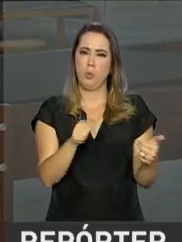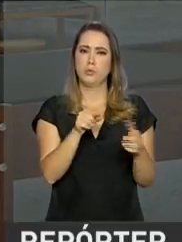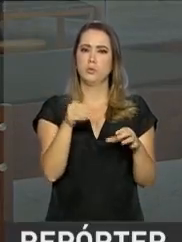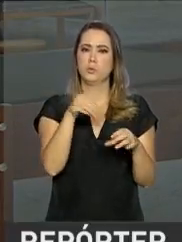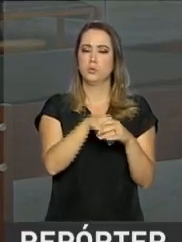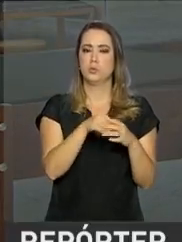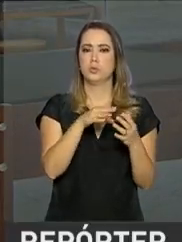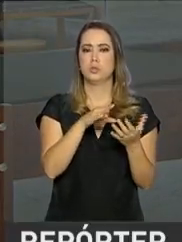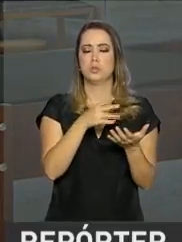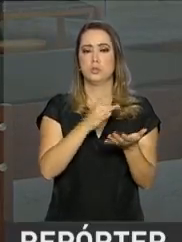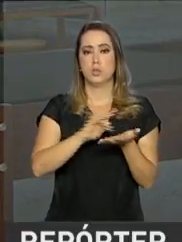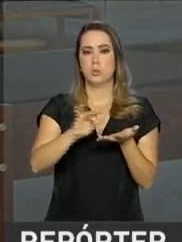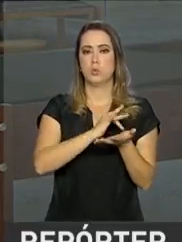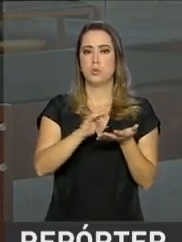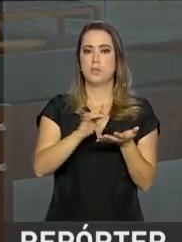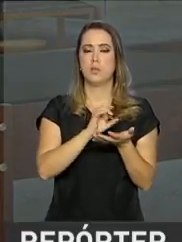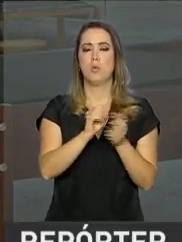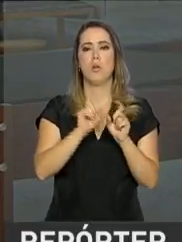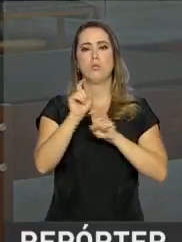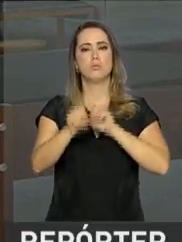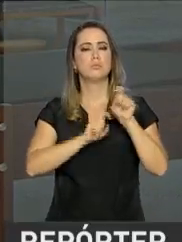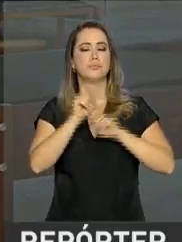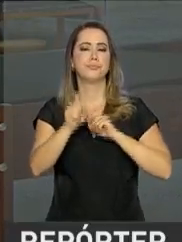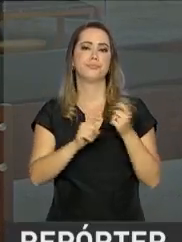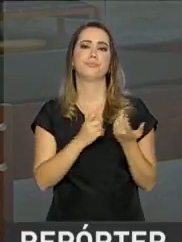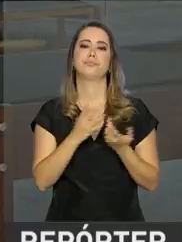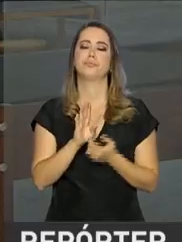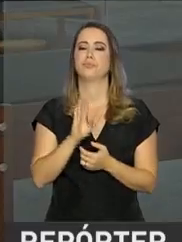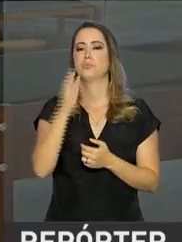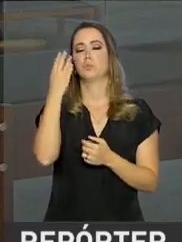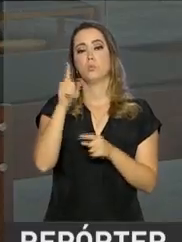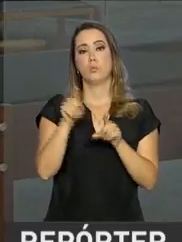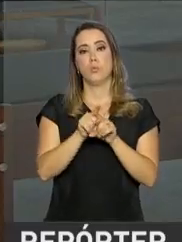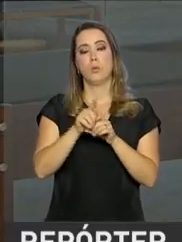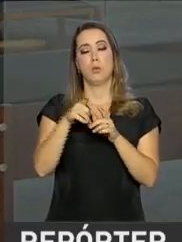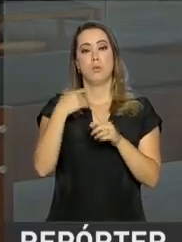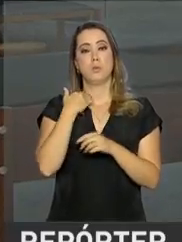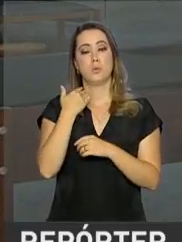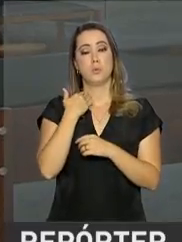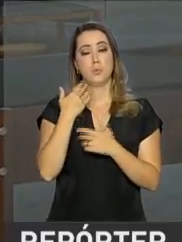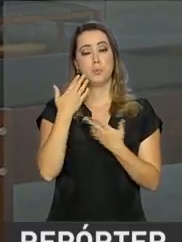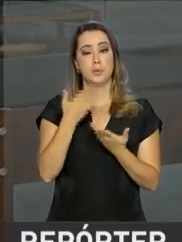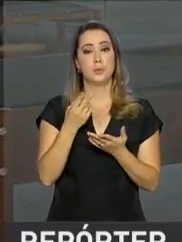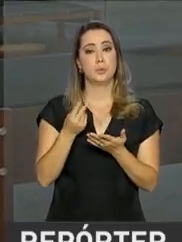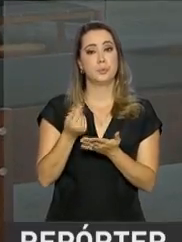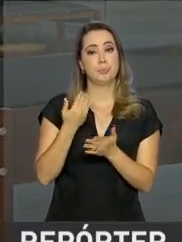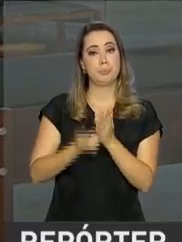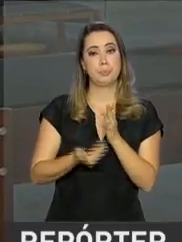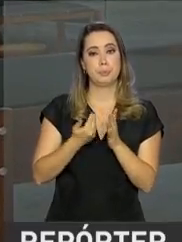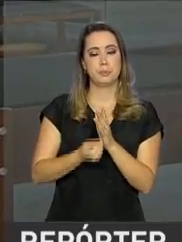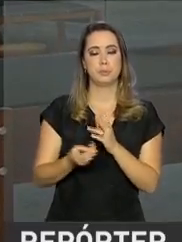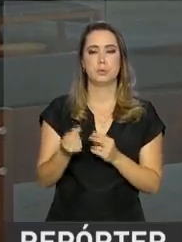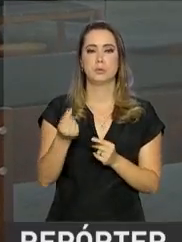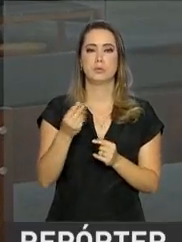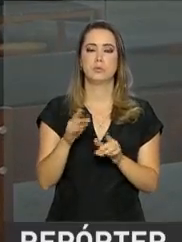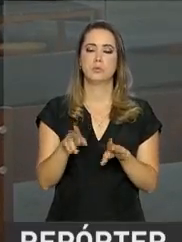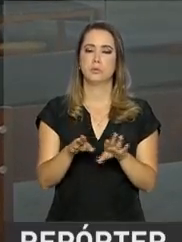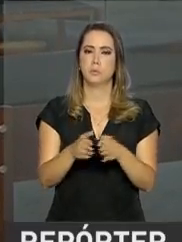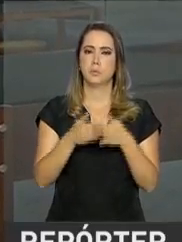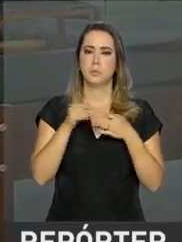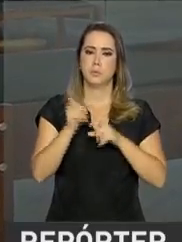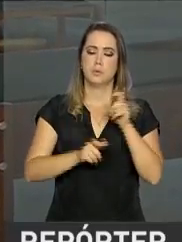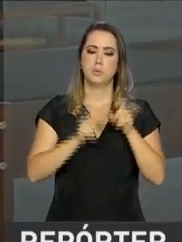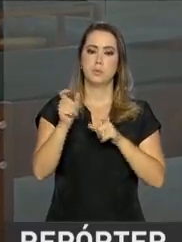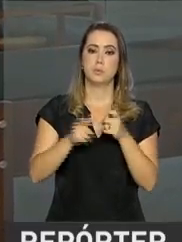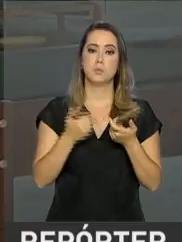o que pode originar fraudes bancárias e prejuízos a esses contribuintes. A Receita também pede aos